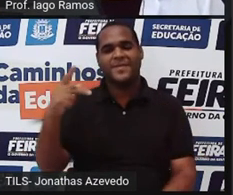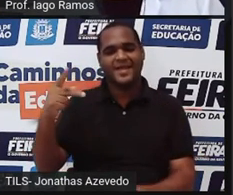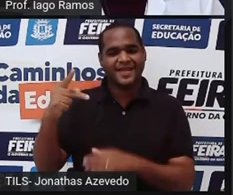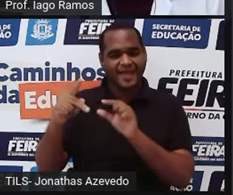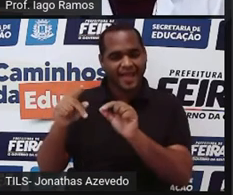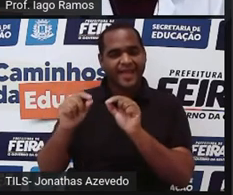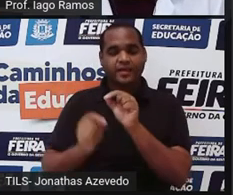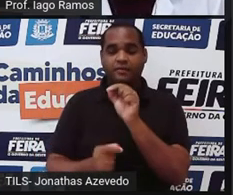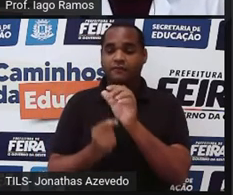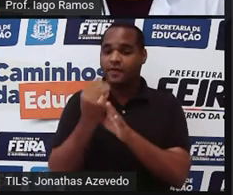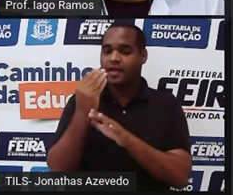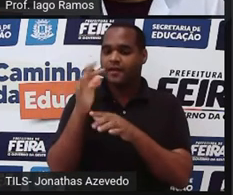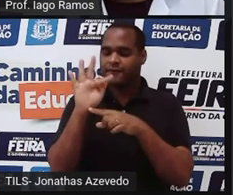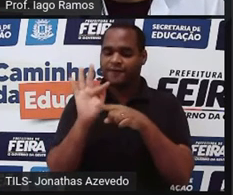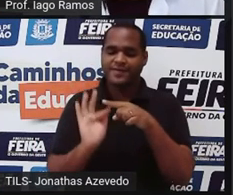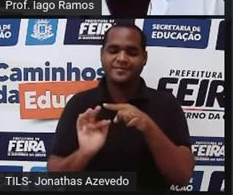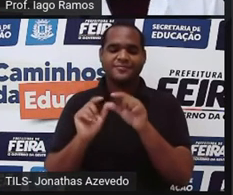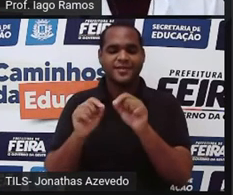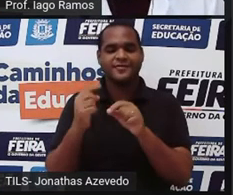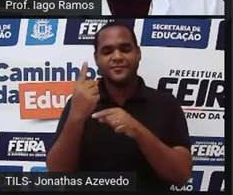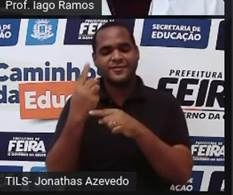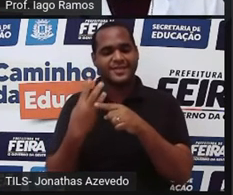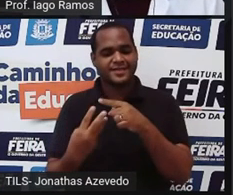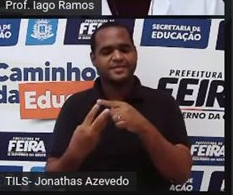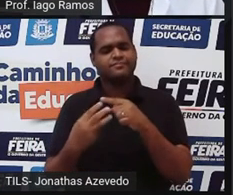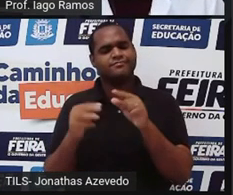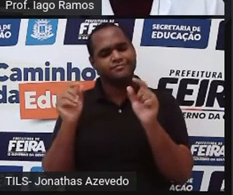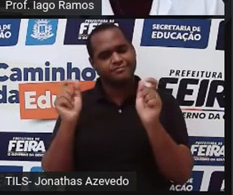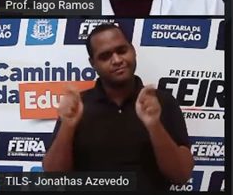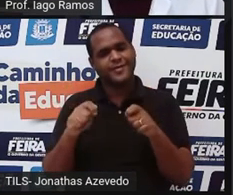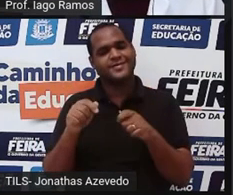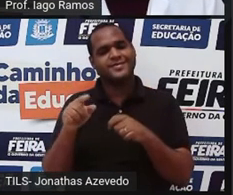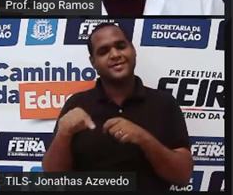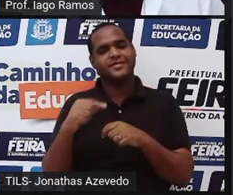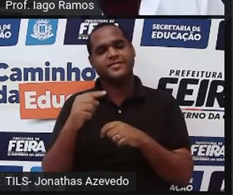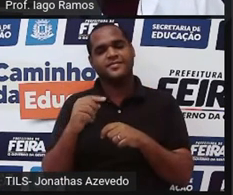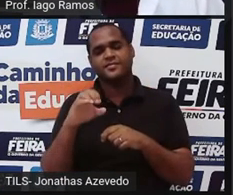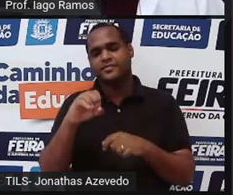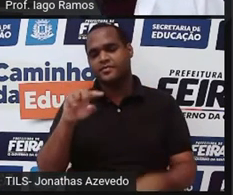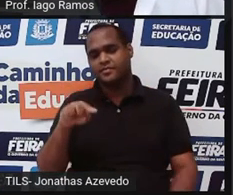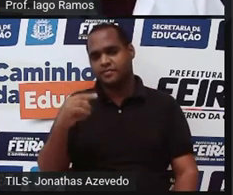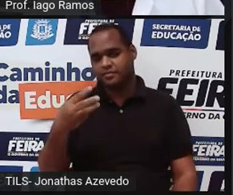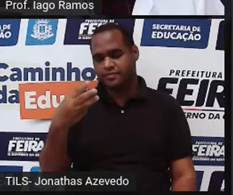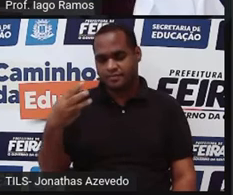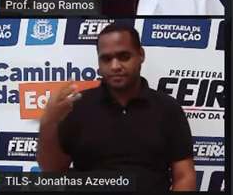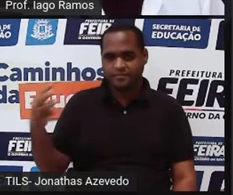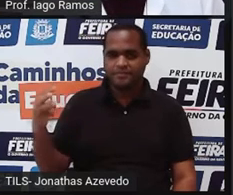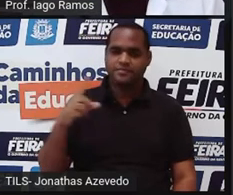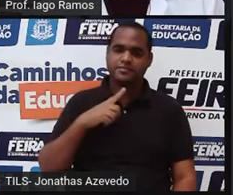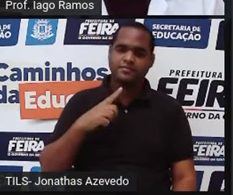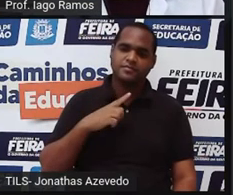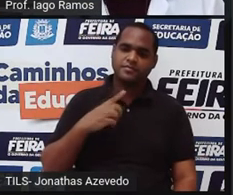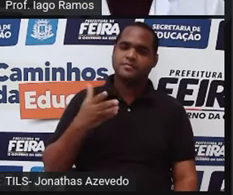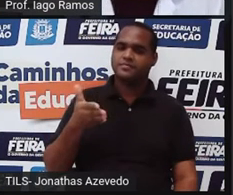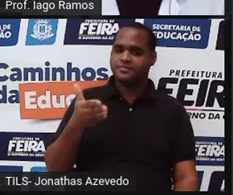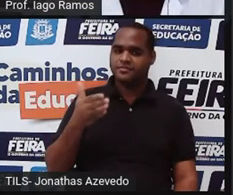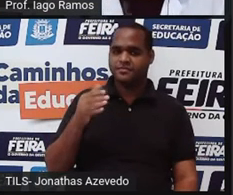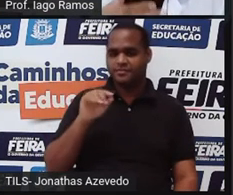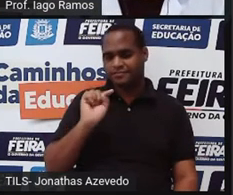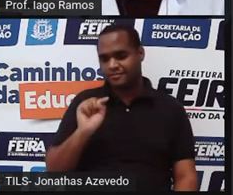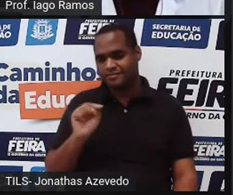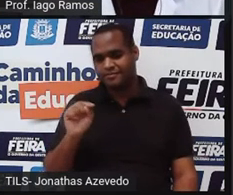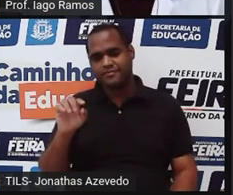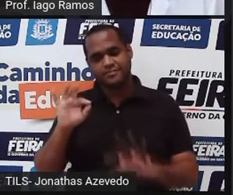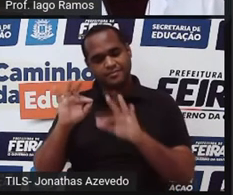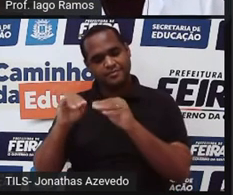gerada pela fração 1 terço é essa daí. 0,33333 infinitamente e não